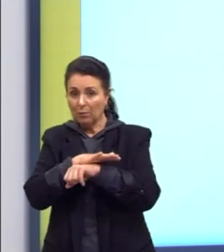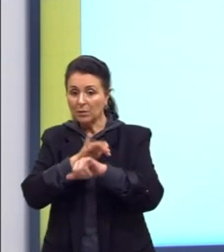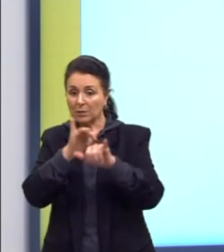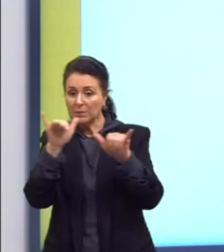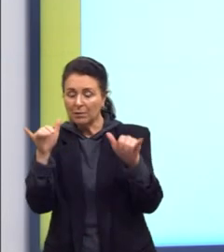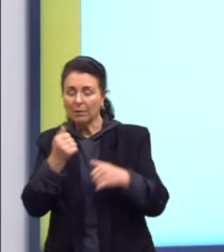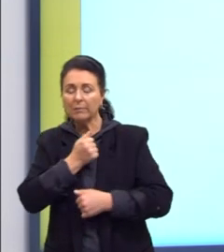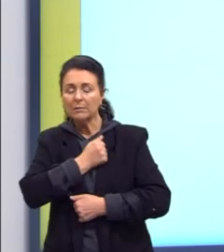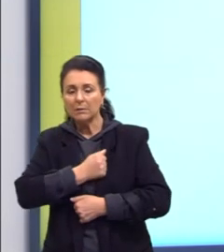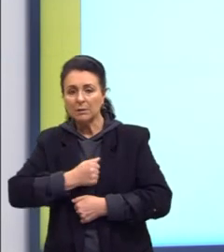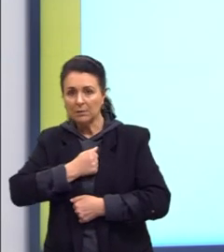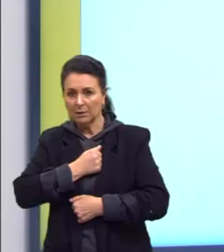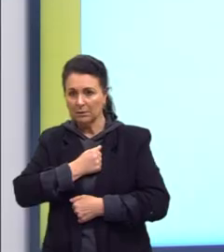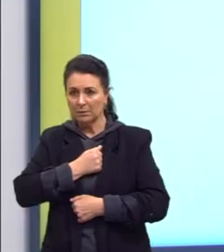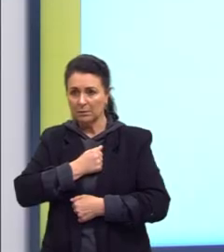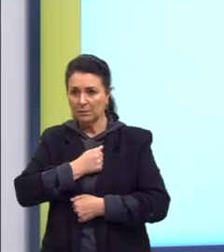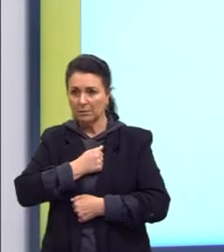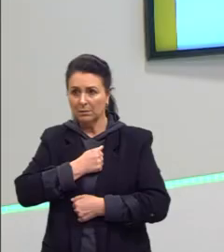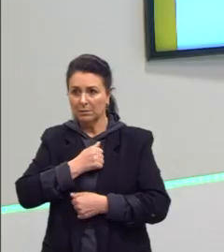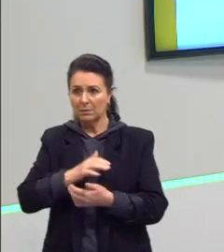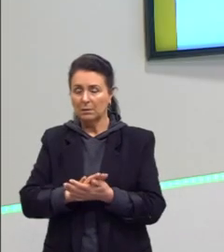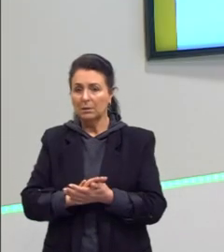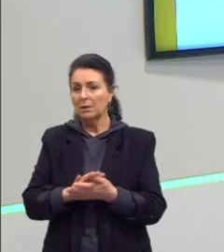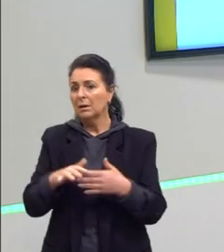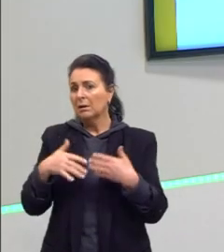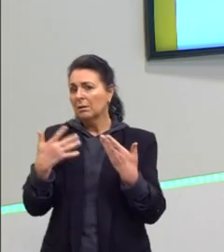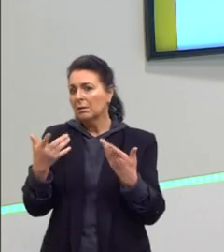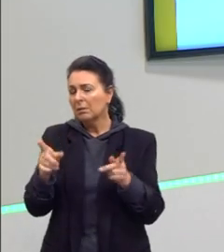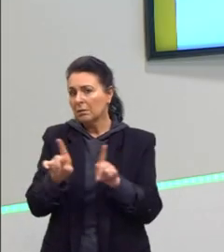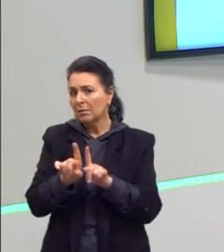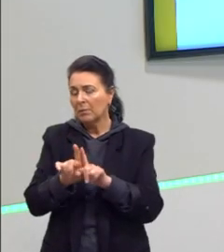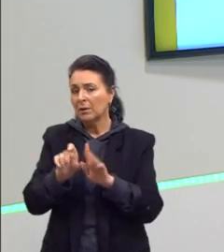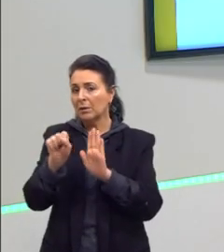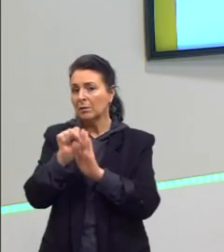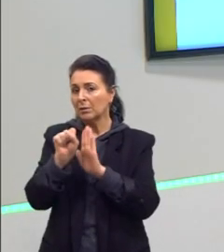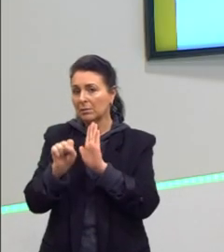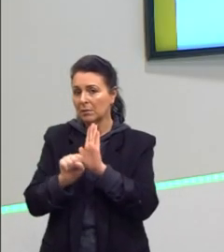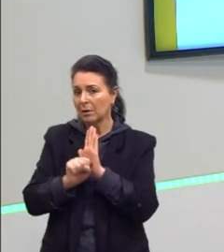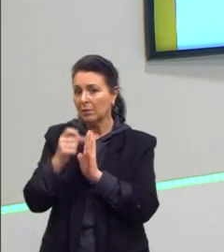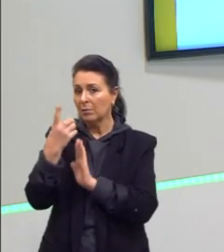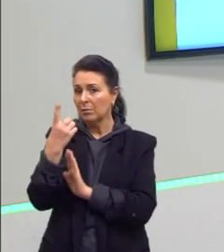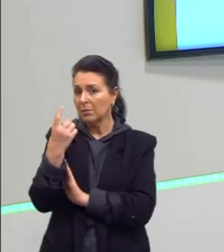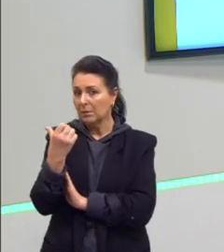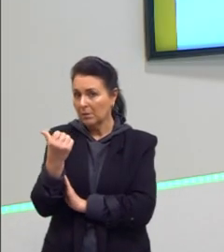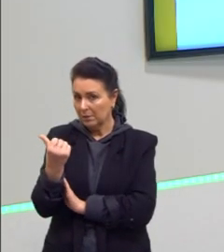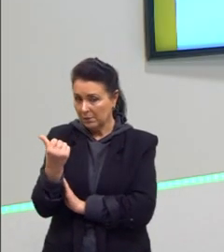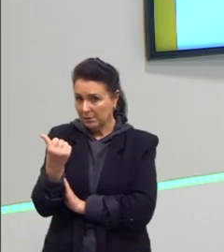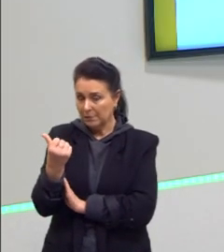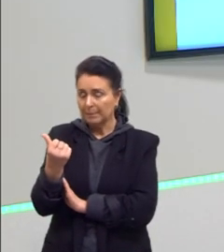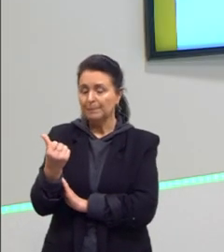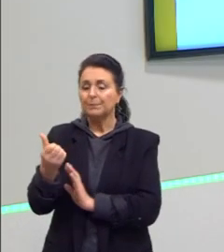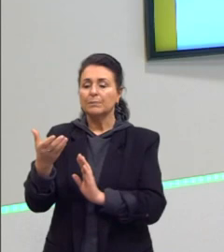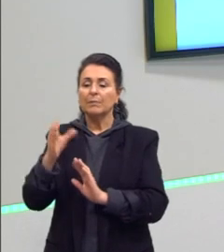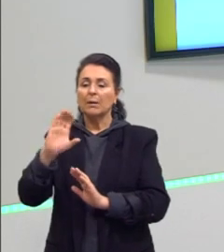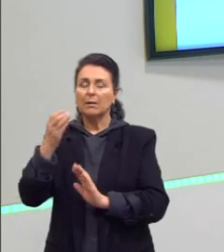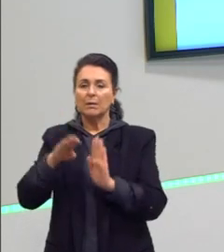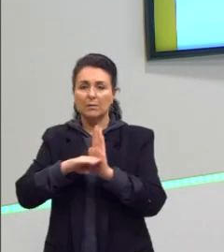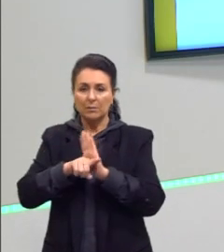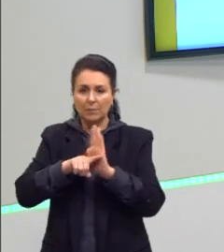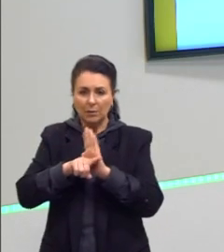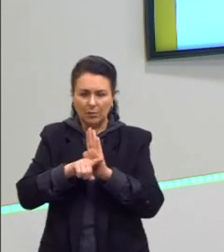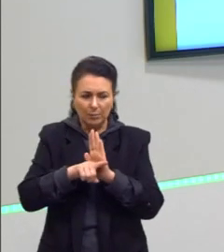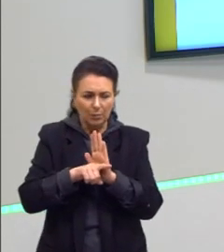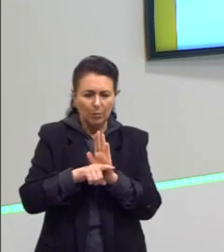trigo. Então, gente, também no século XVI, cientistas de todos os campos do